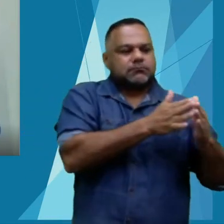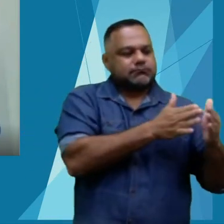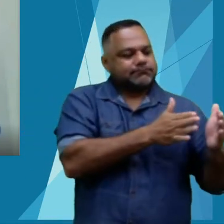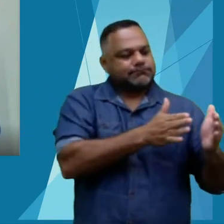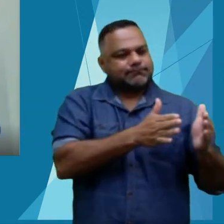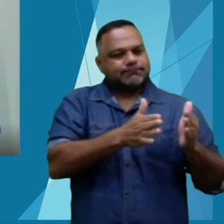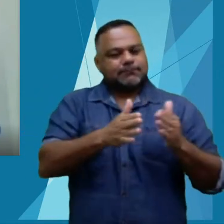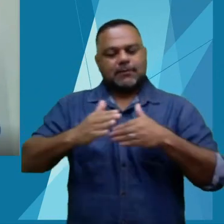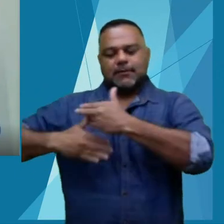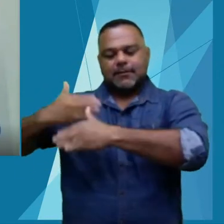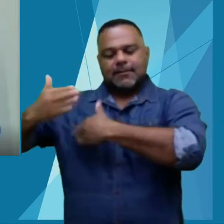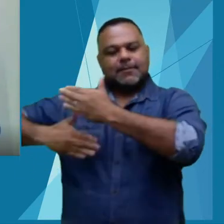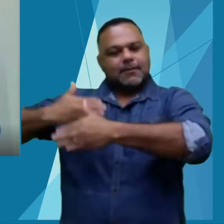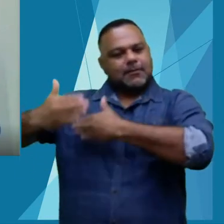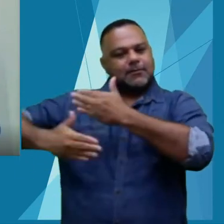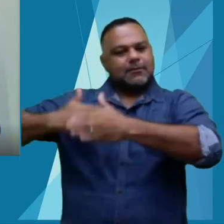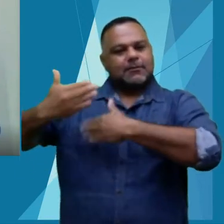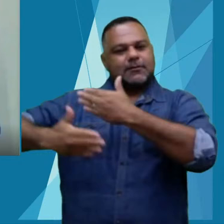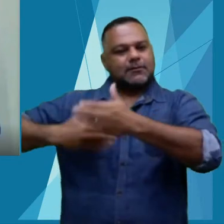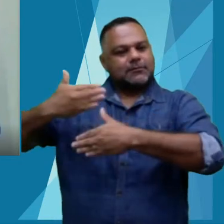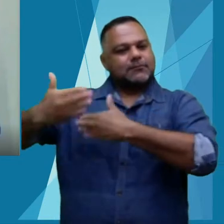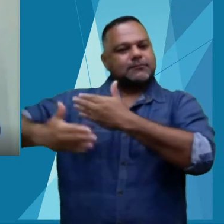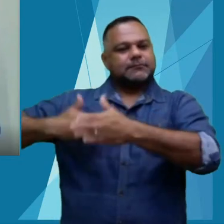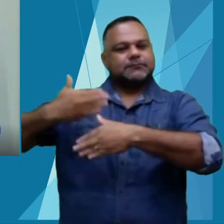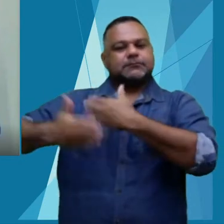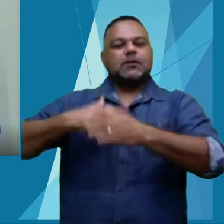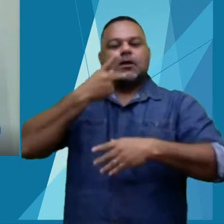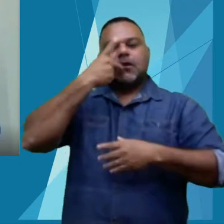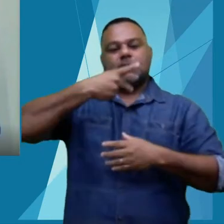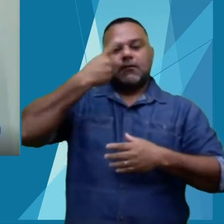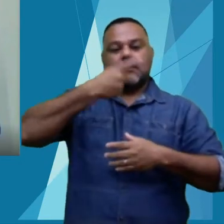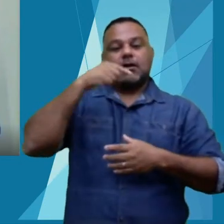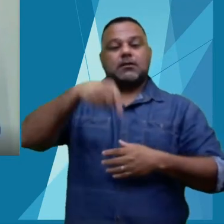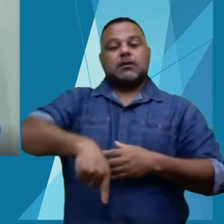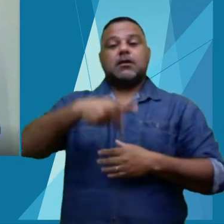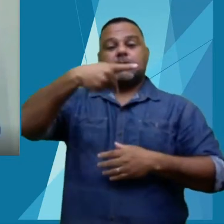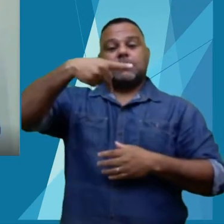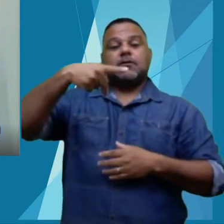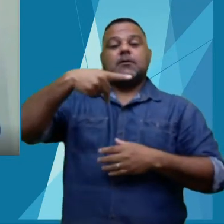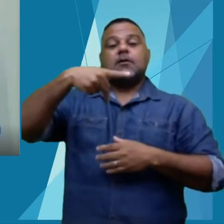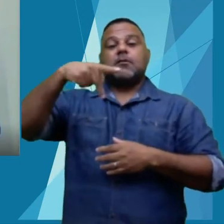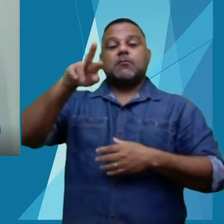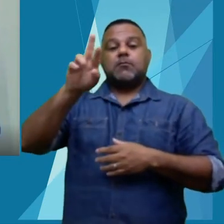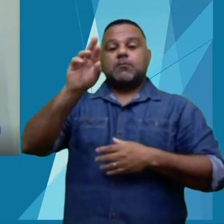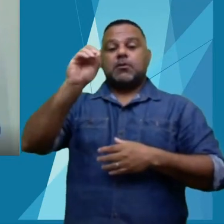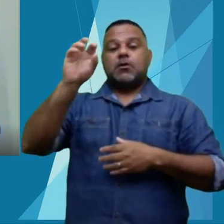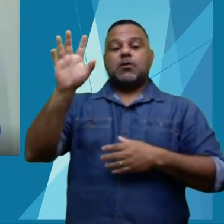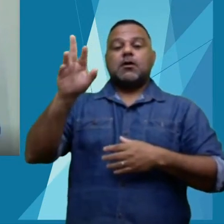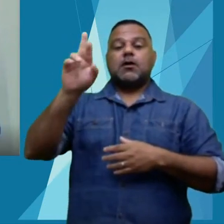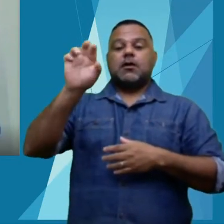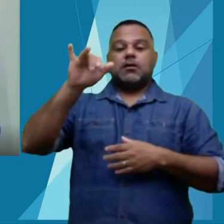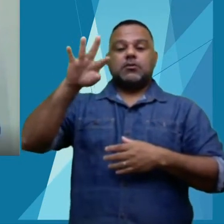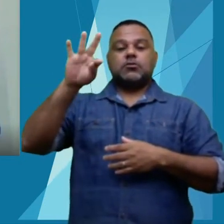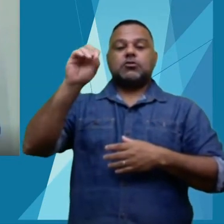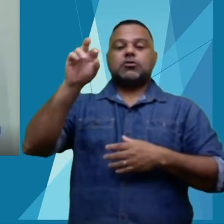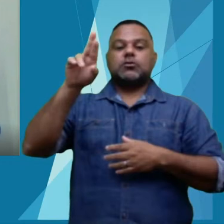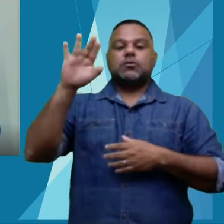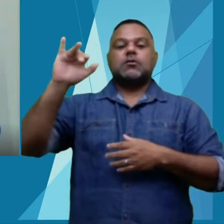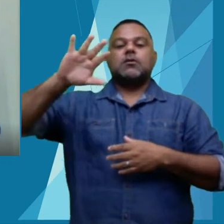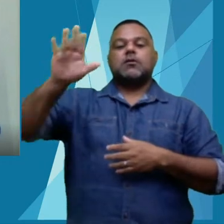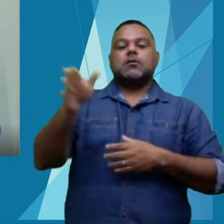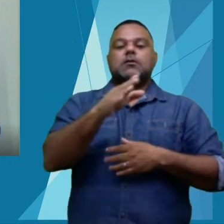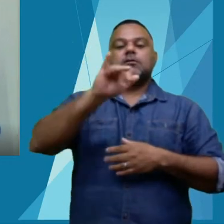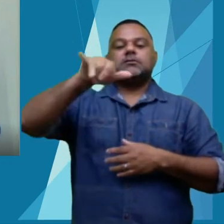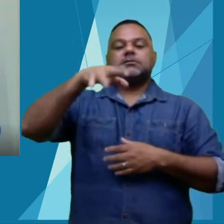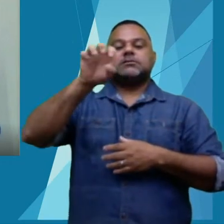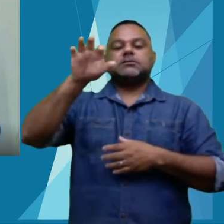desenvolvimento dessa revista, que como foi muito bem falado pelo nosso pró-reitor atual, pró-reitor Jefferson Viana, lá atrás